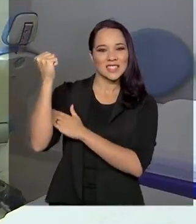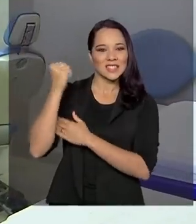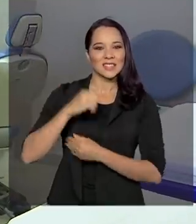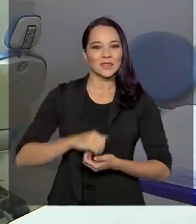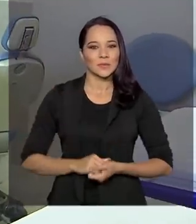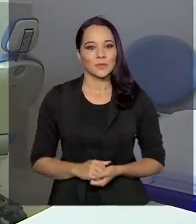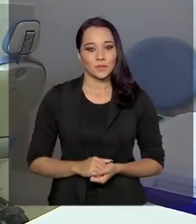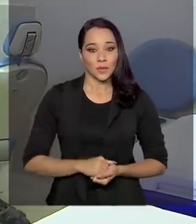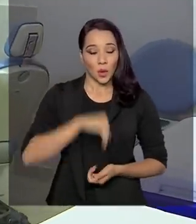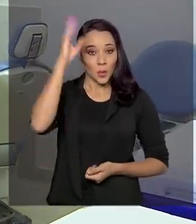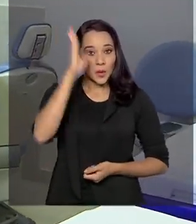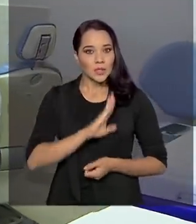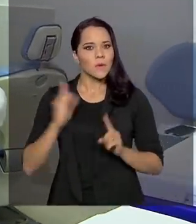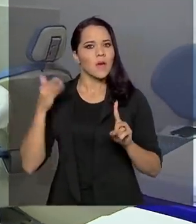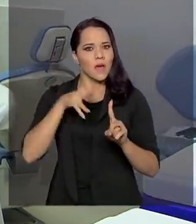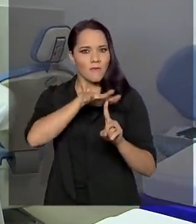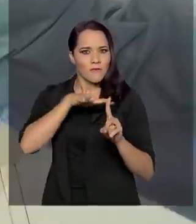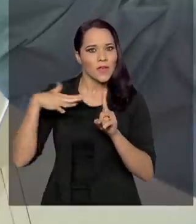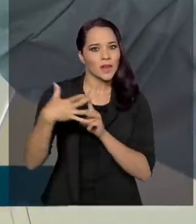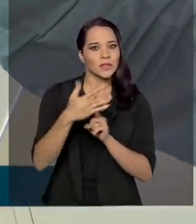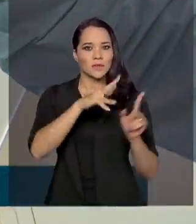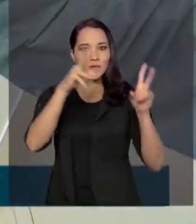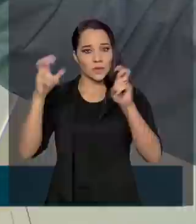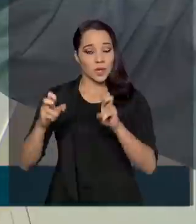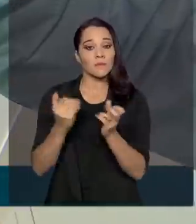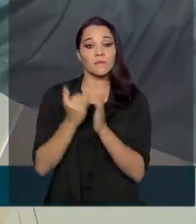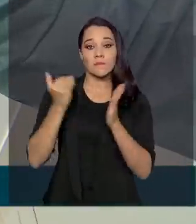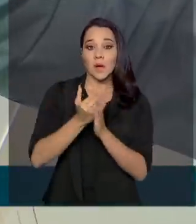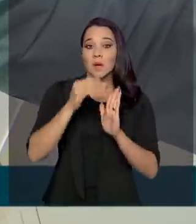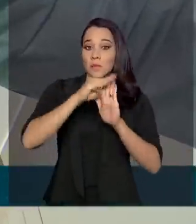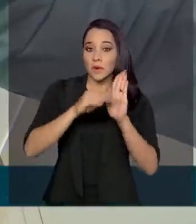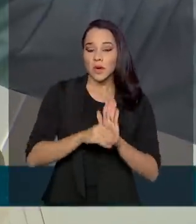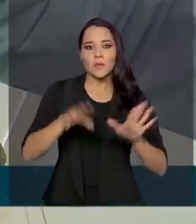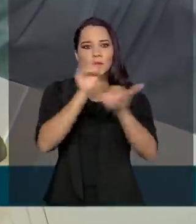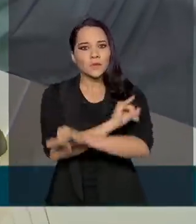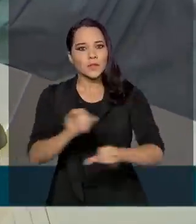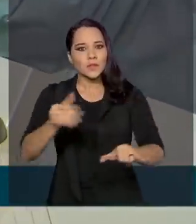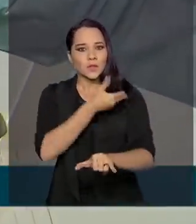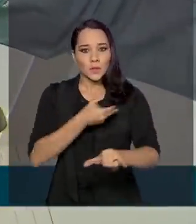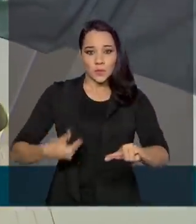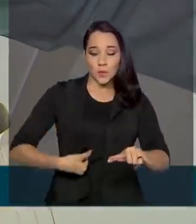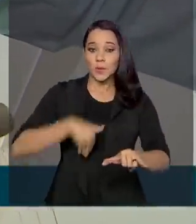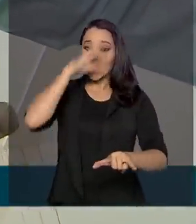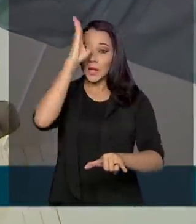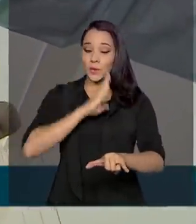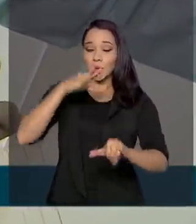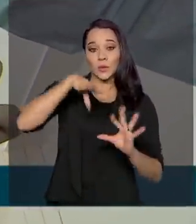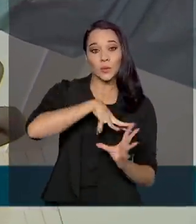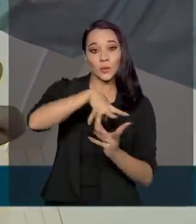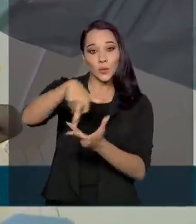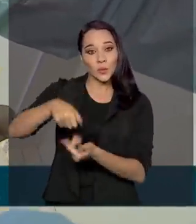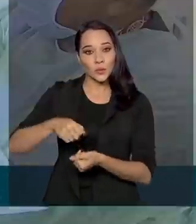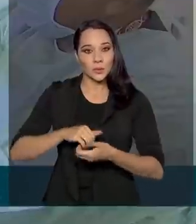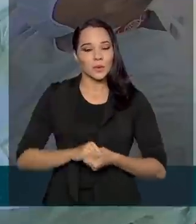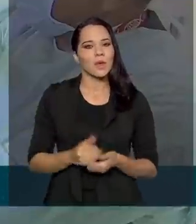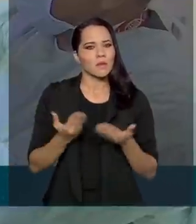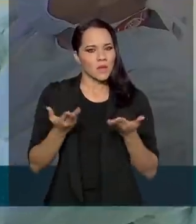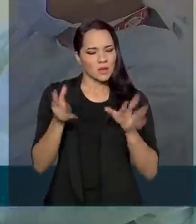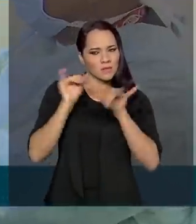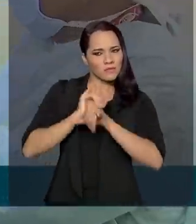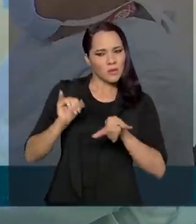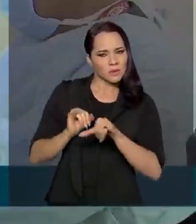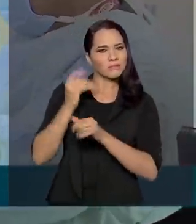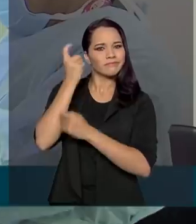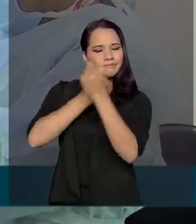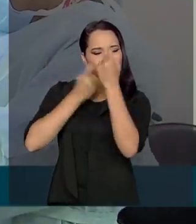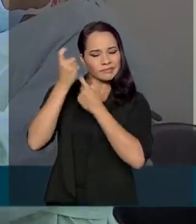O Brasil é referência mundial no assunto com o maior programa de vacinação pública e gratuita do mundo. Mas dados recentes